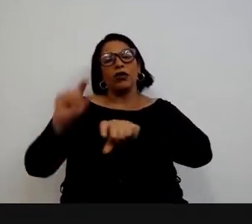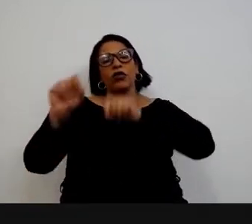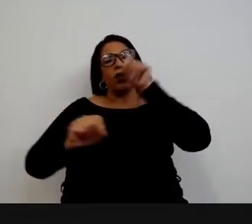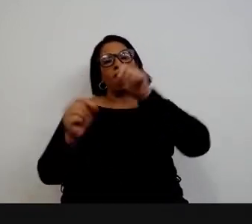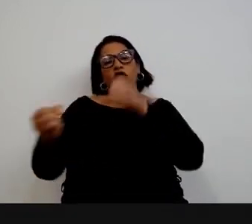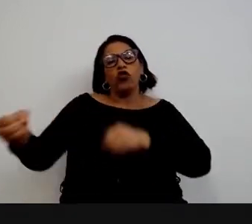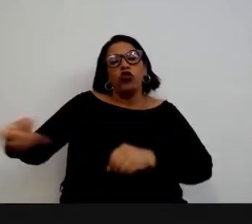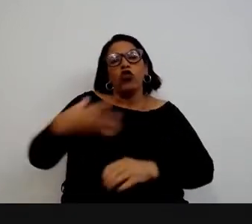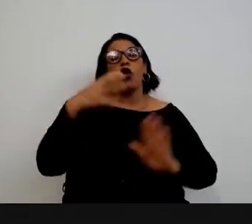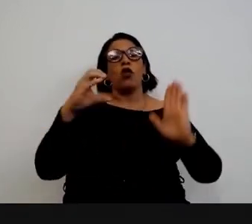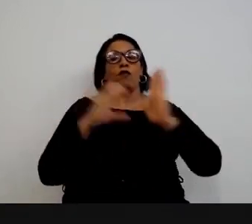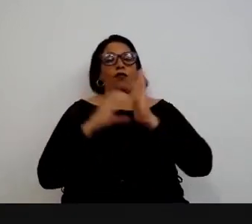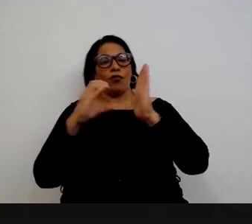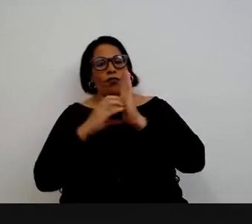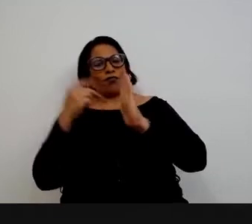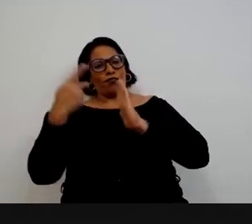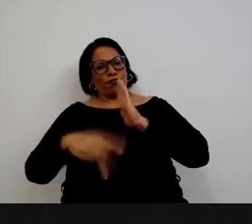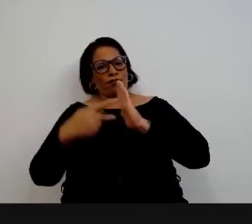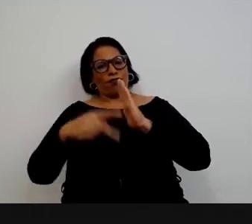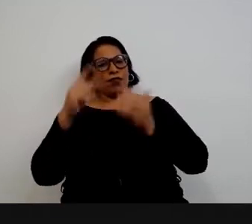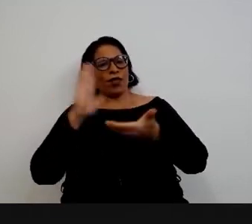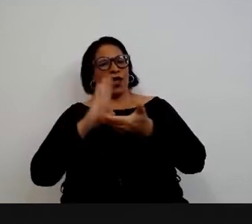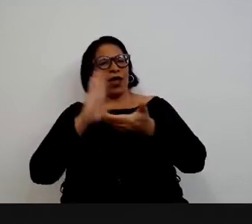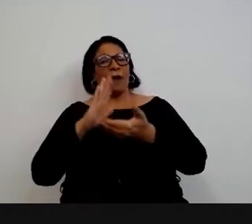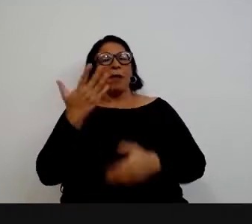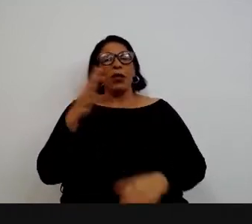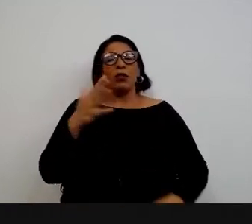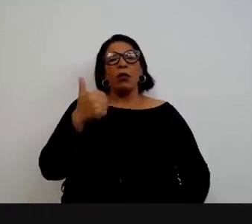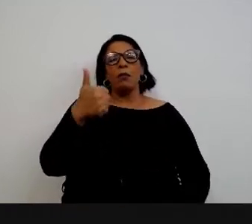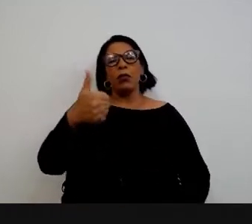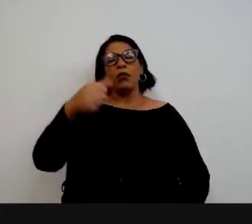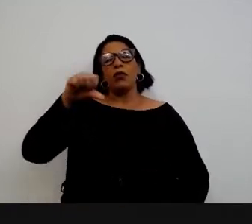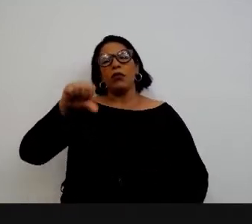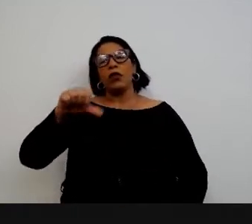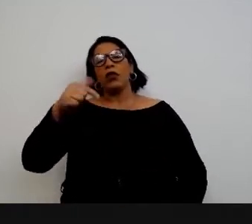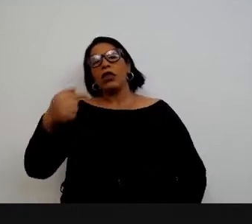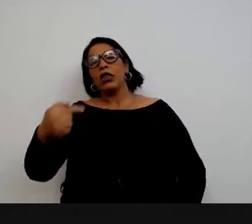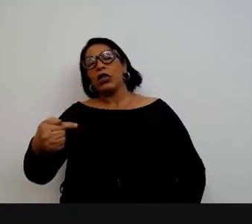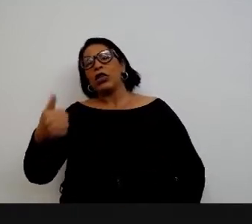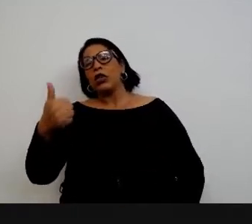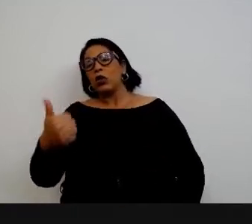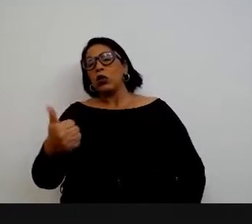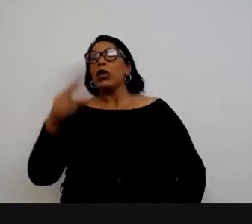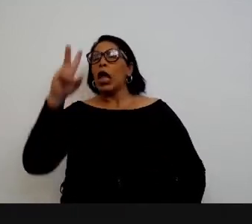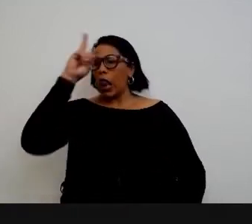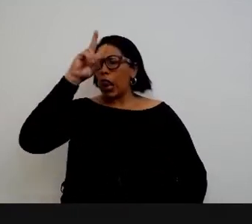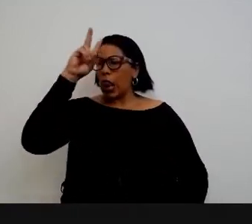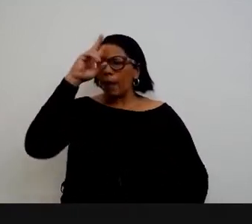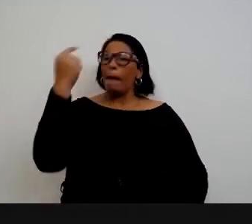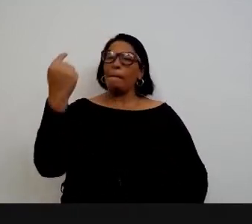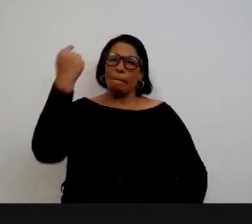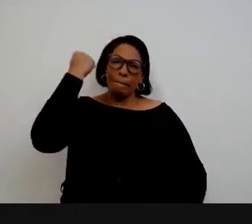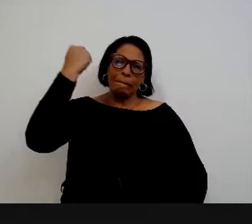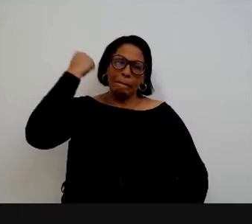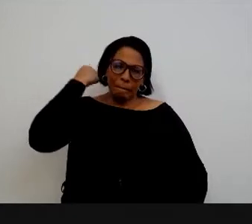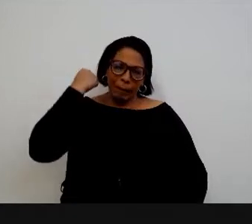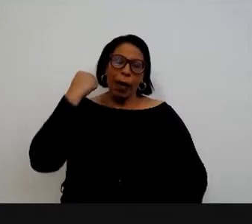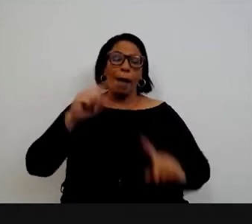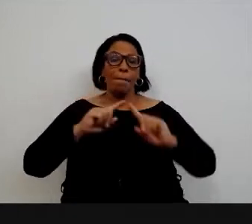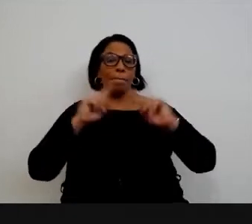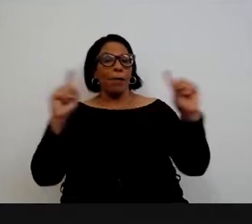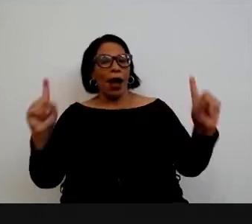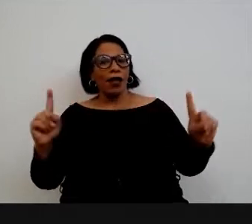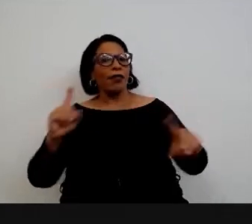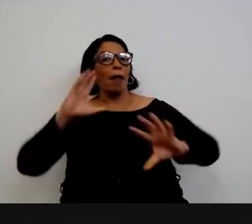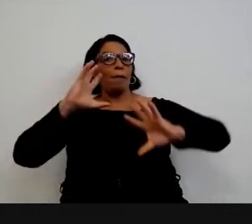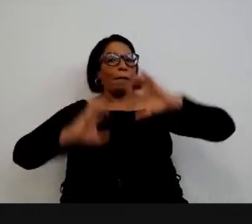de novos servidores. Então, em 1971, portanto, bem antes, na história. Mas, não quero